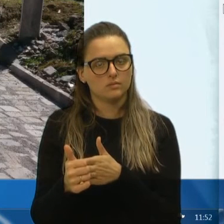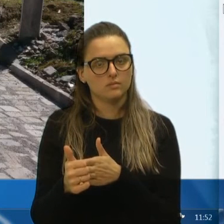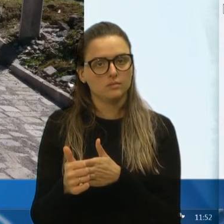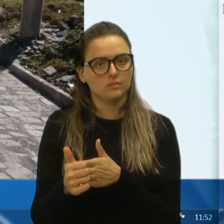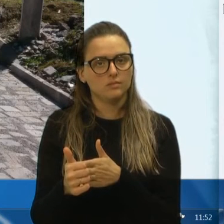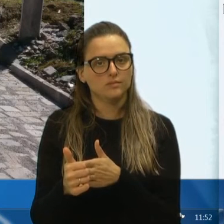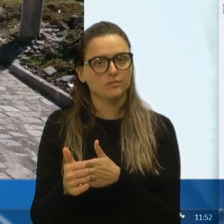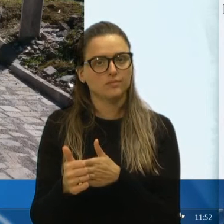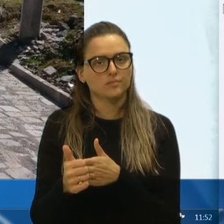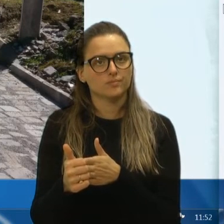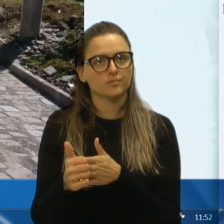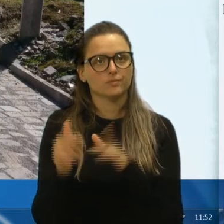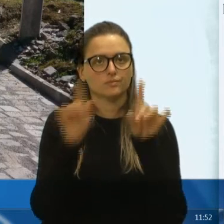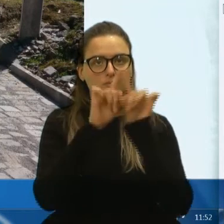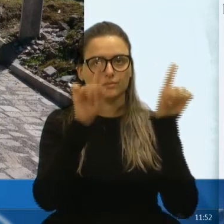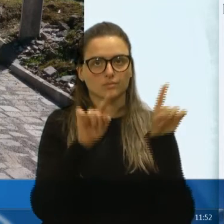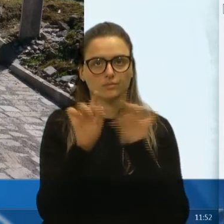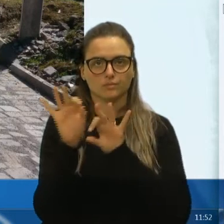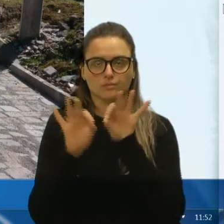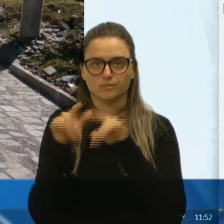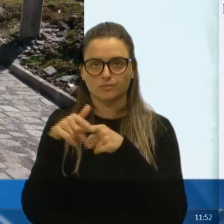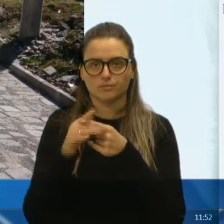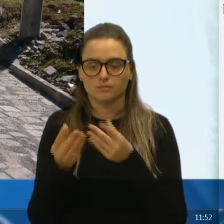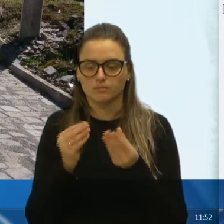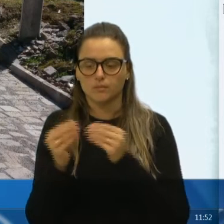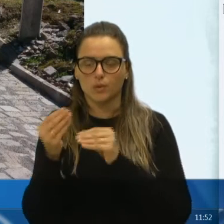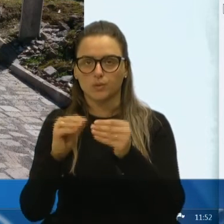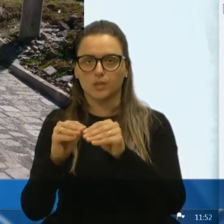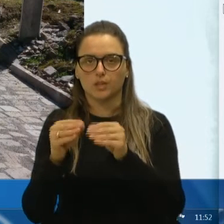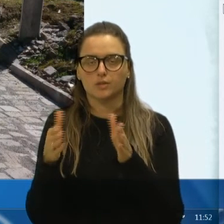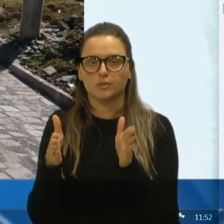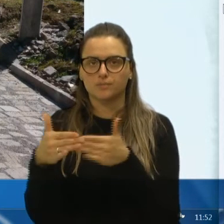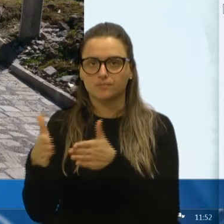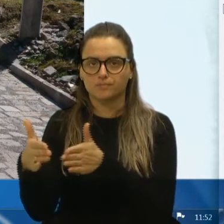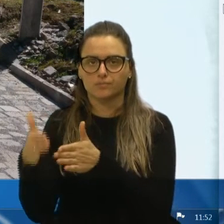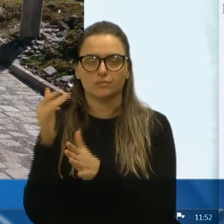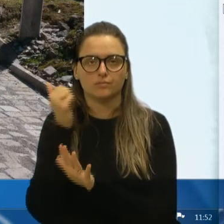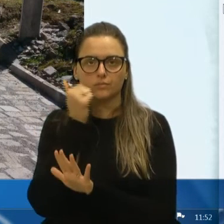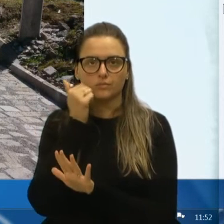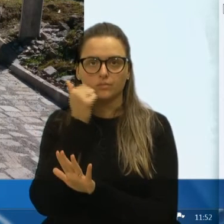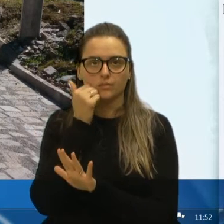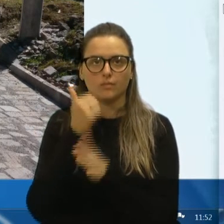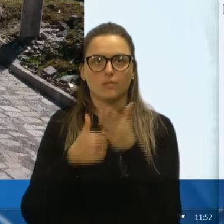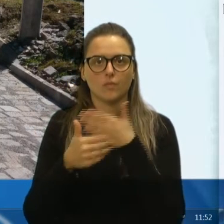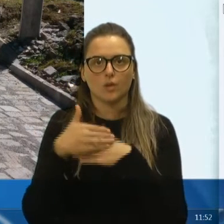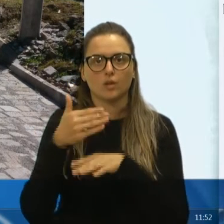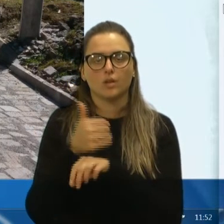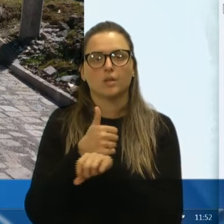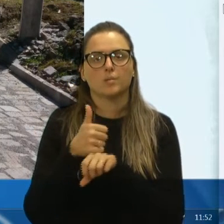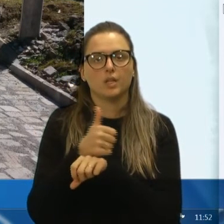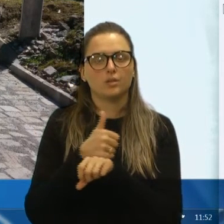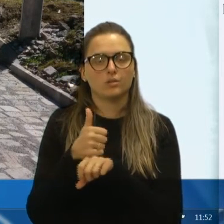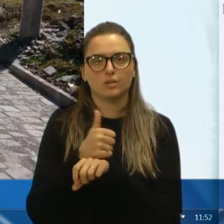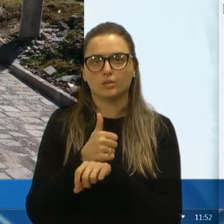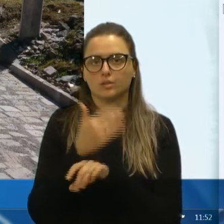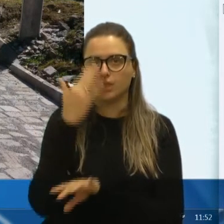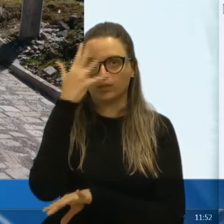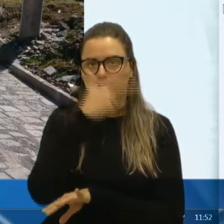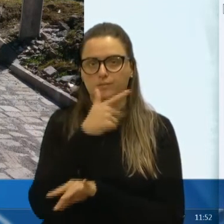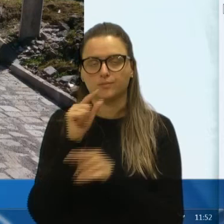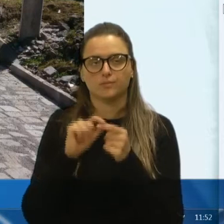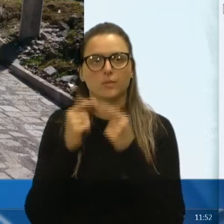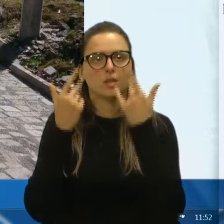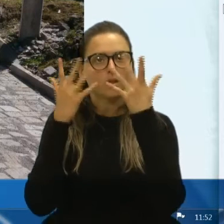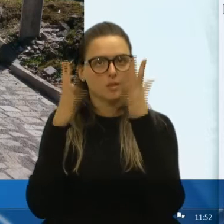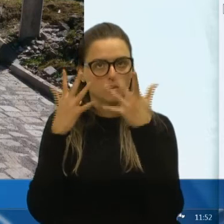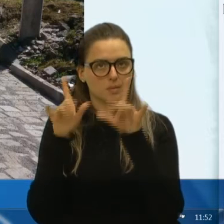os funcionários, colocando, o calçamento, os trabalhadores, que, belo trabalho faz, parabenizei,